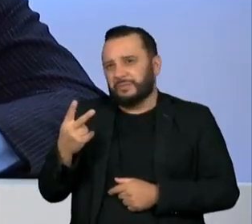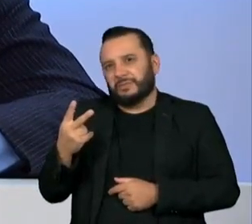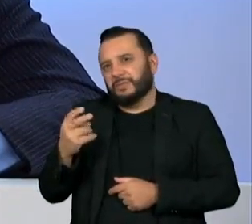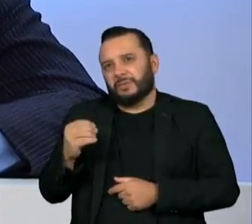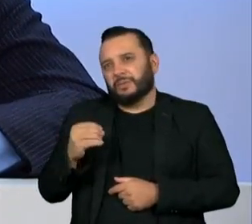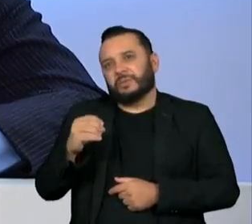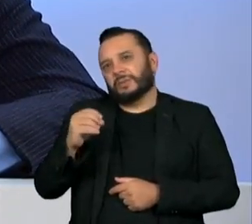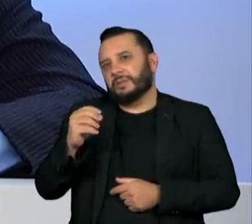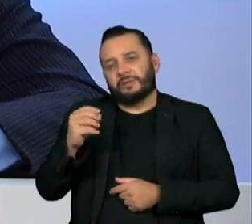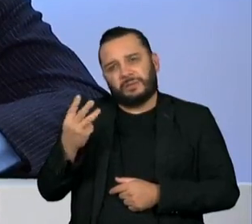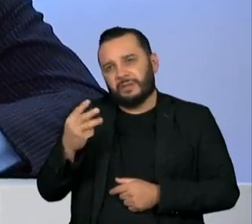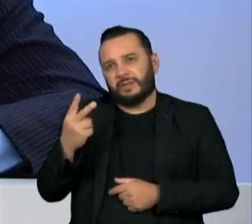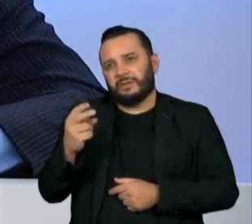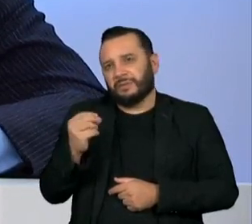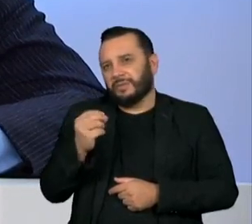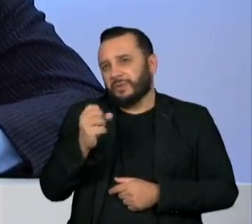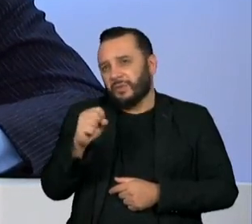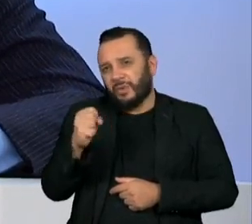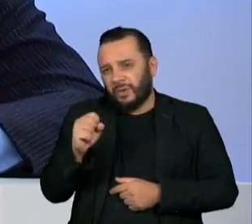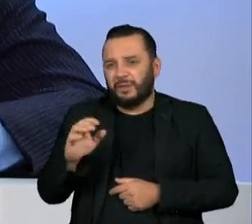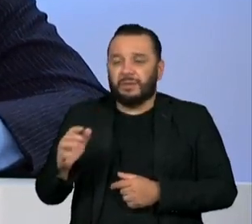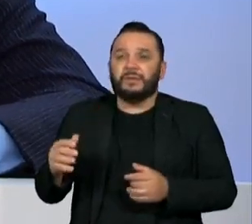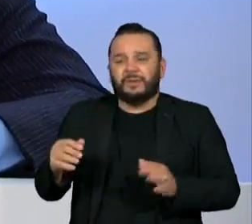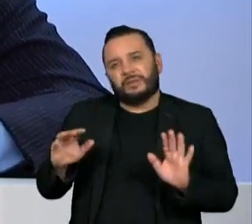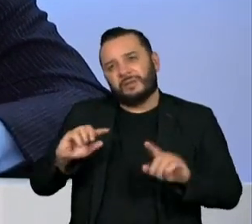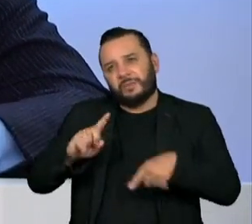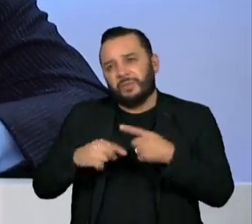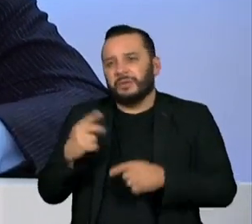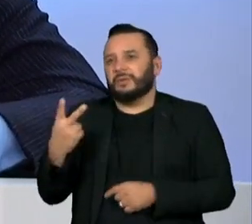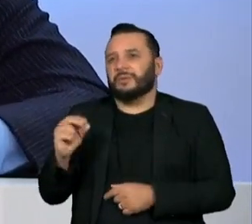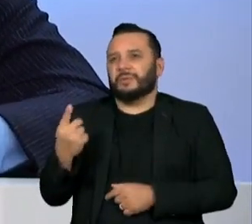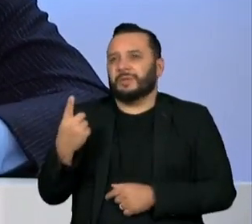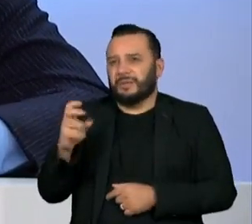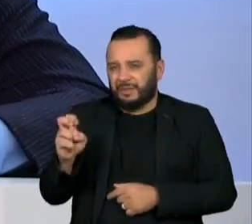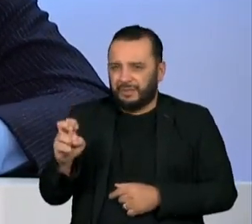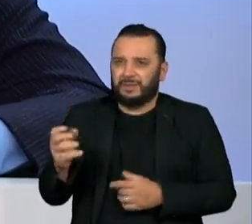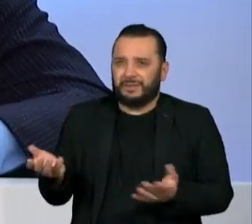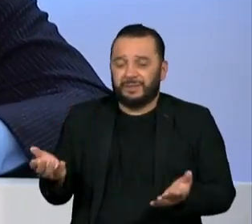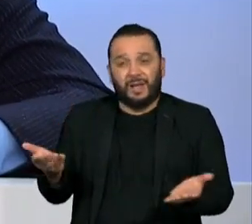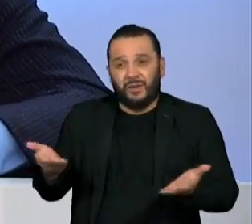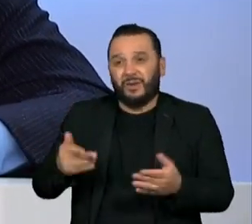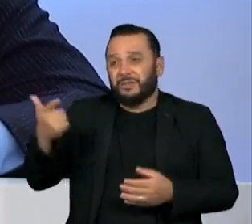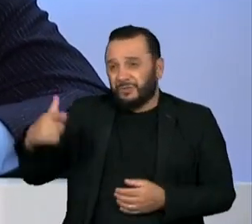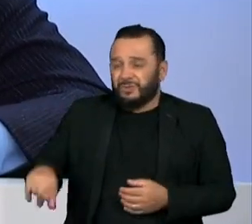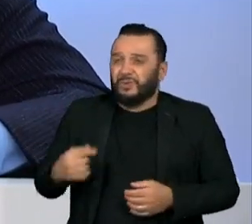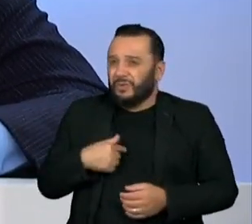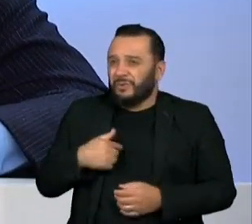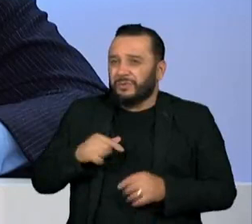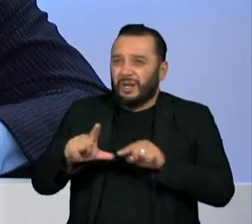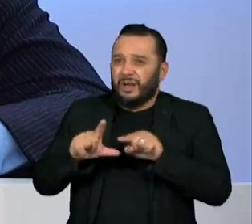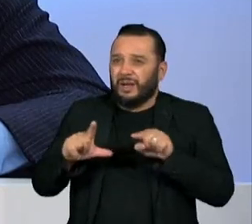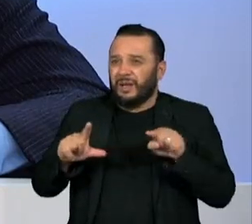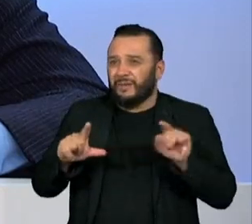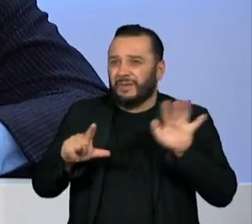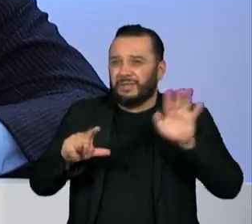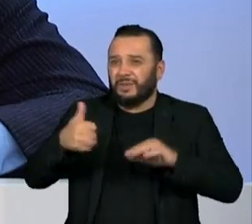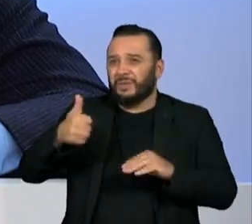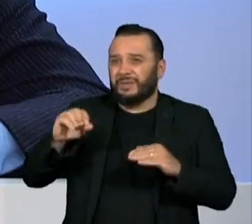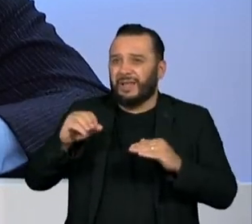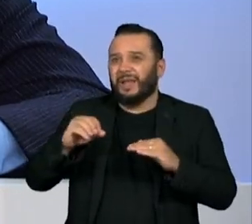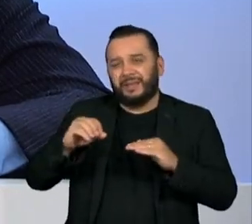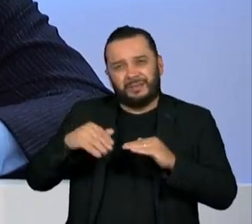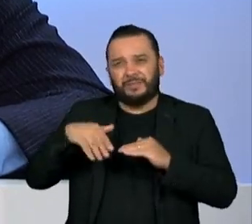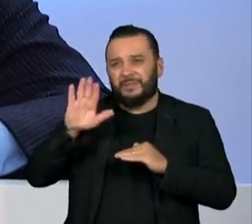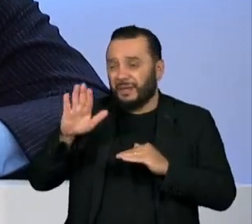2016 agora, novamente, é inflação que roda persistentemente acima de dois dígitos. A inflação, por que ela não está